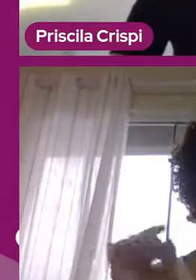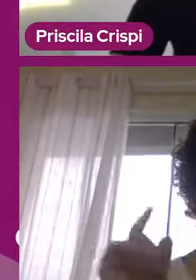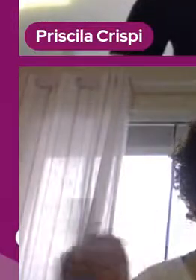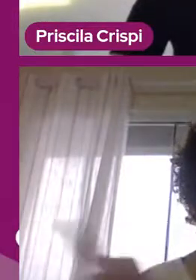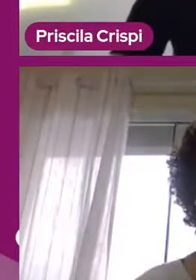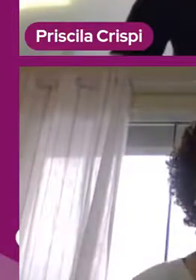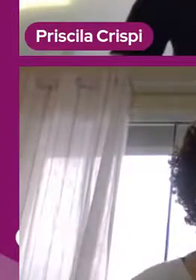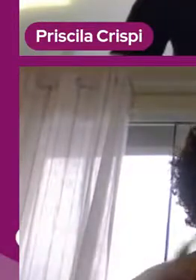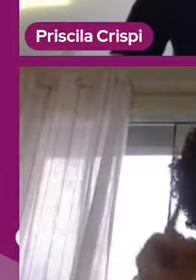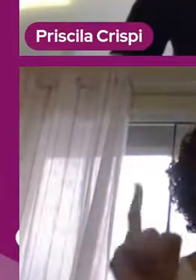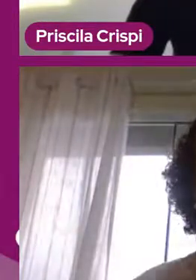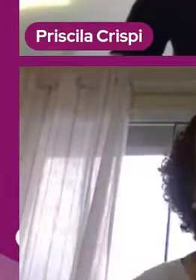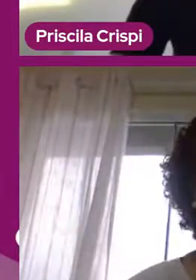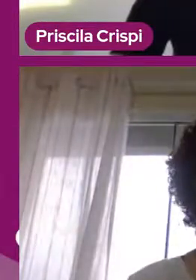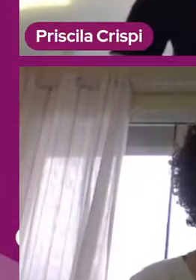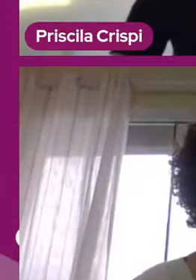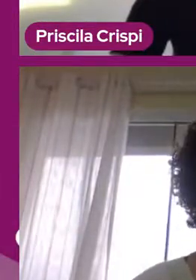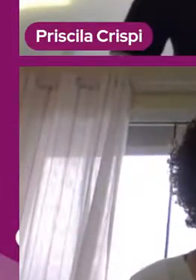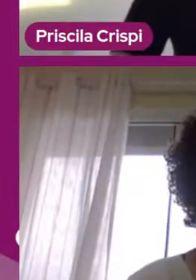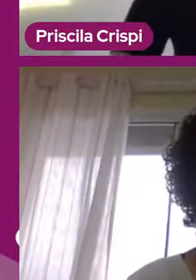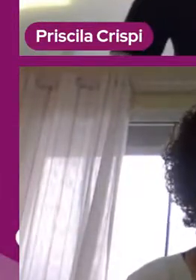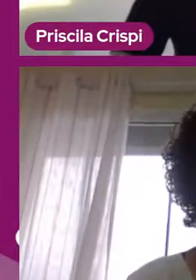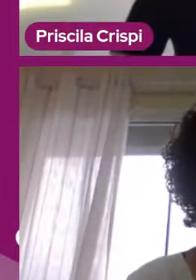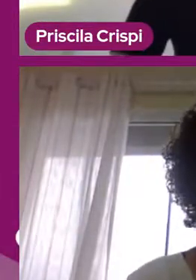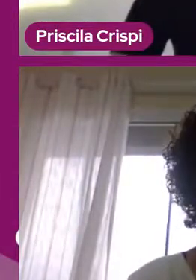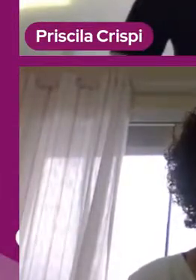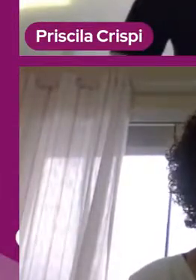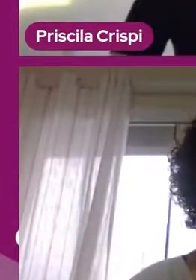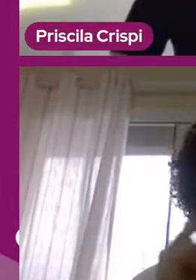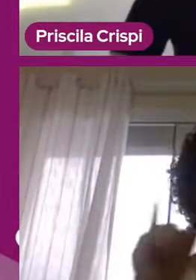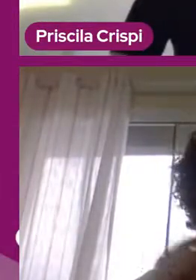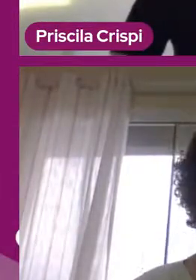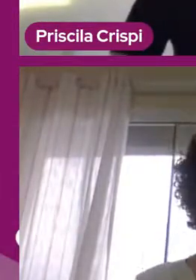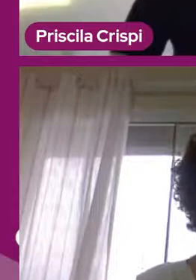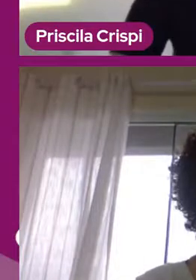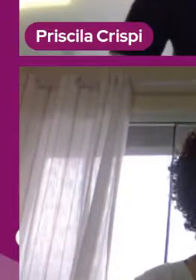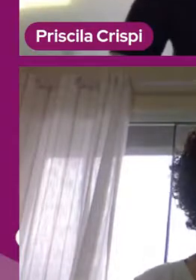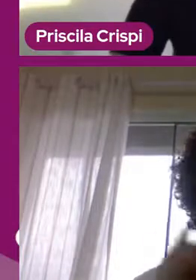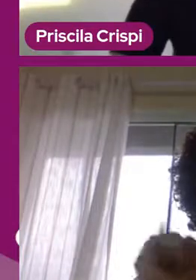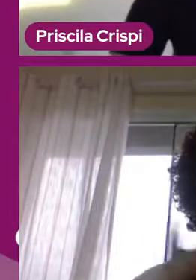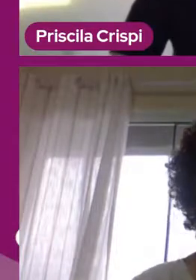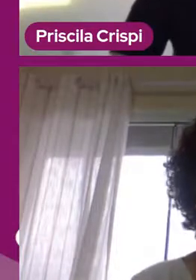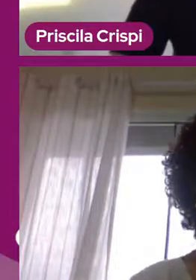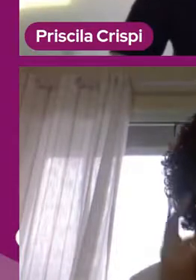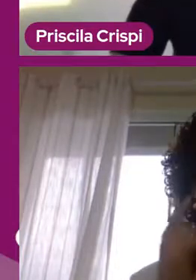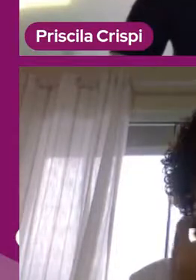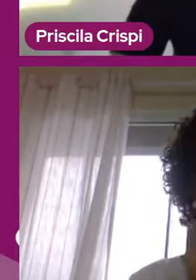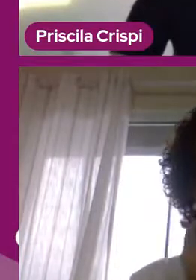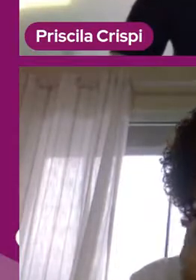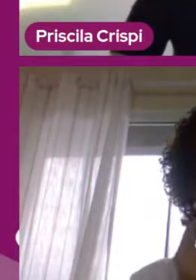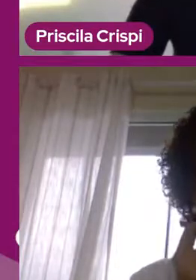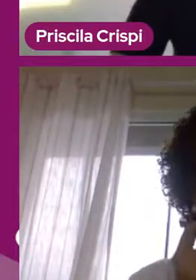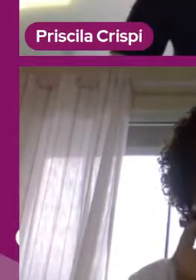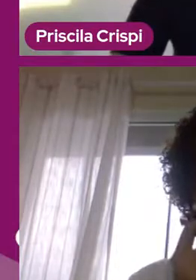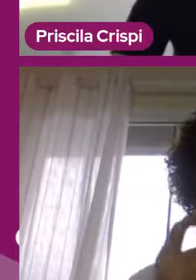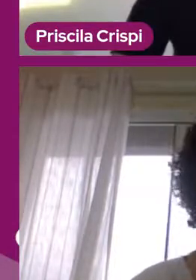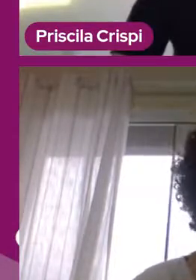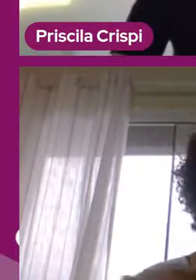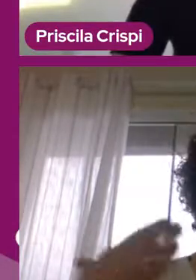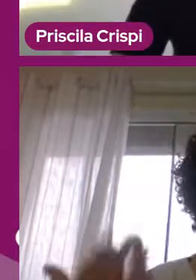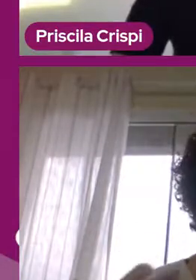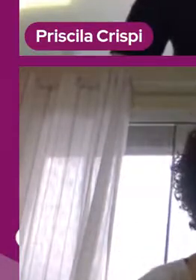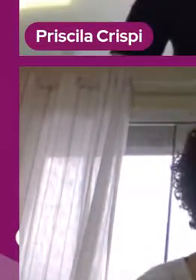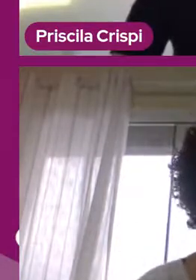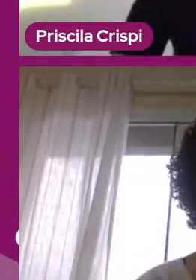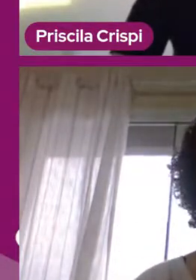abaixa a máscara. Aí um fala, olha, você está com a máscara, você não está com a máscara corretamente.